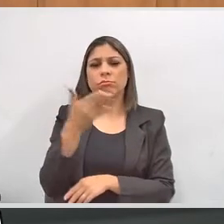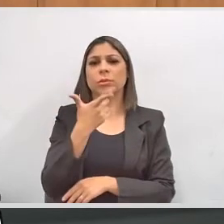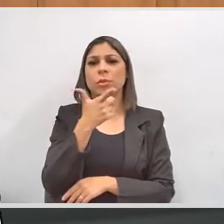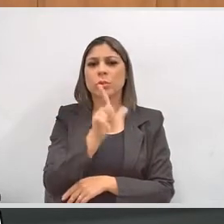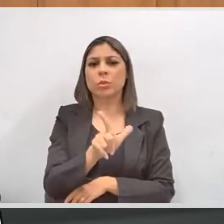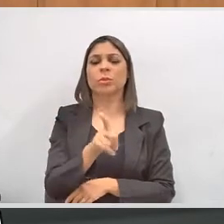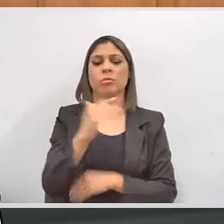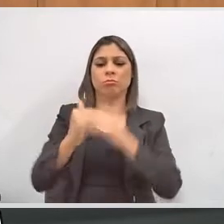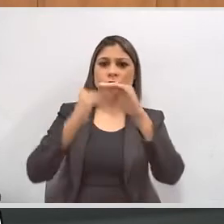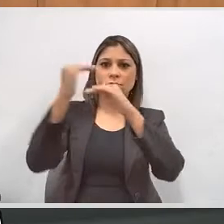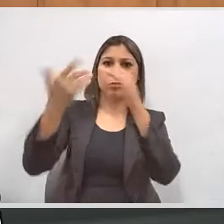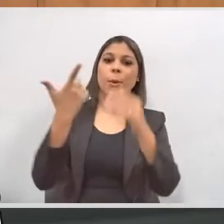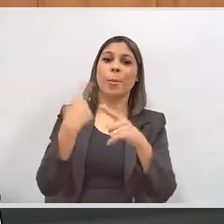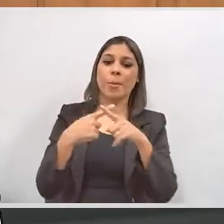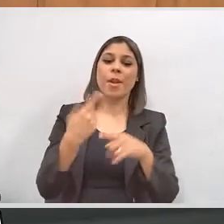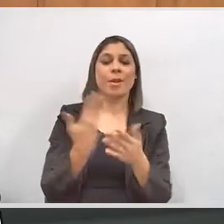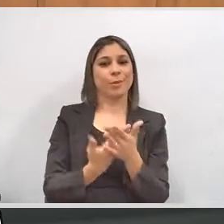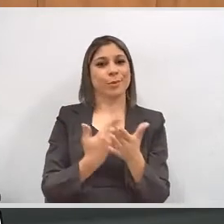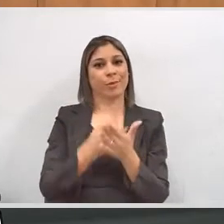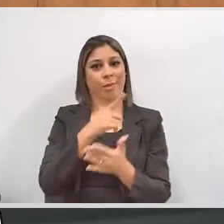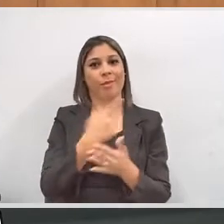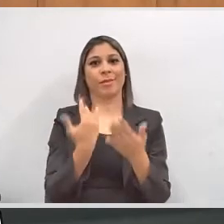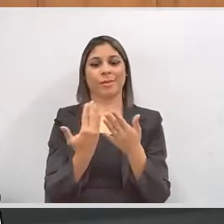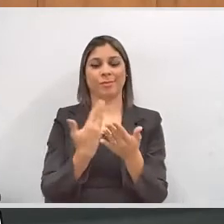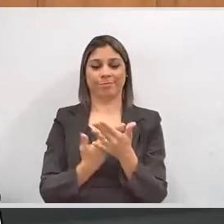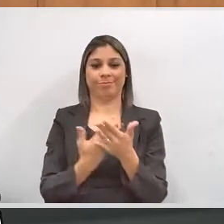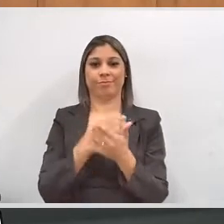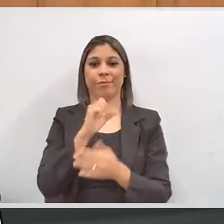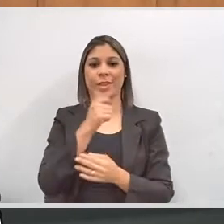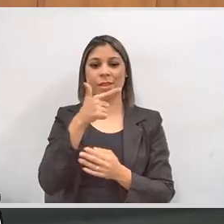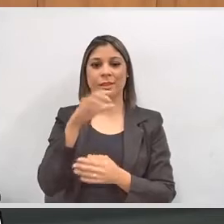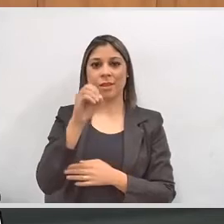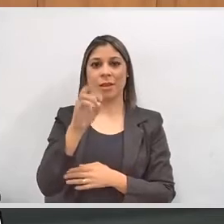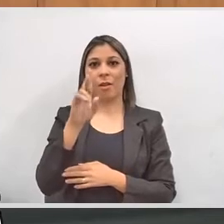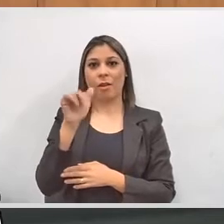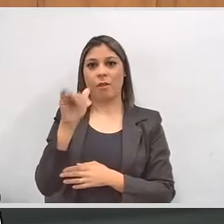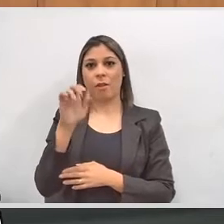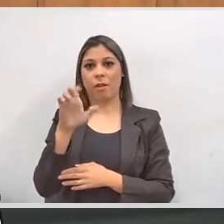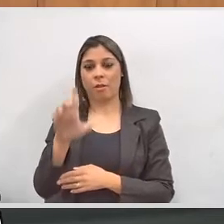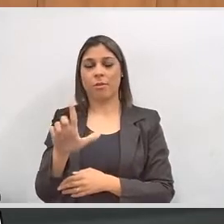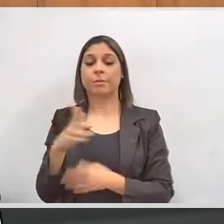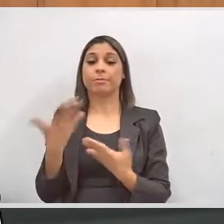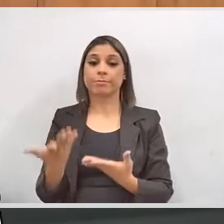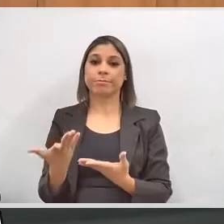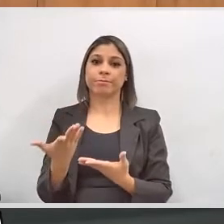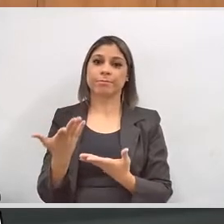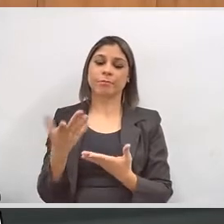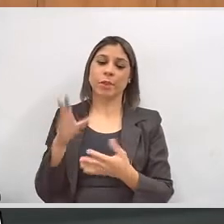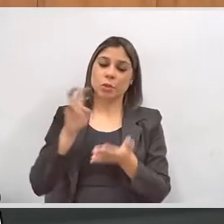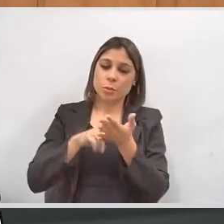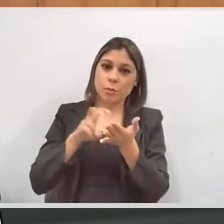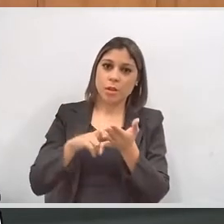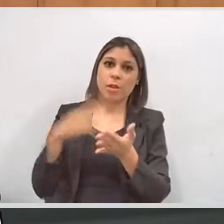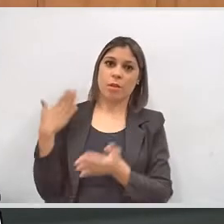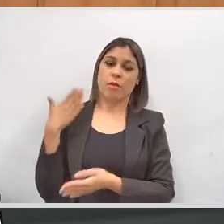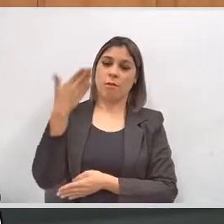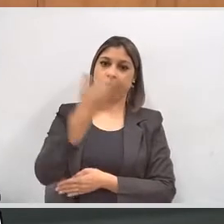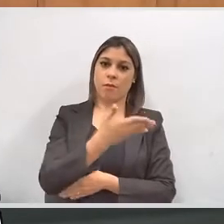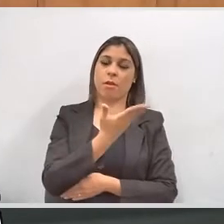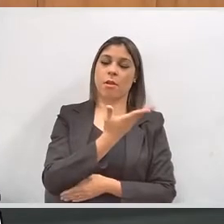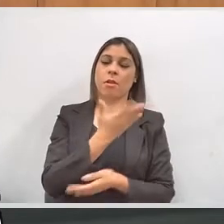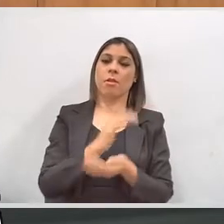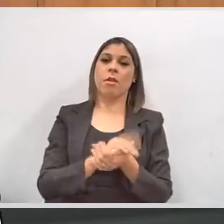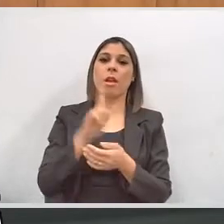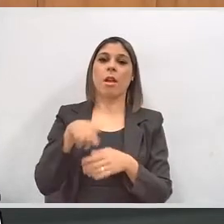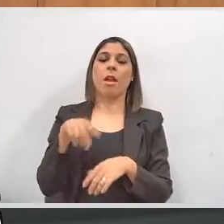que conseguiram um caminho bom na vida porque estudaram no São Rafael. E, amanhã, como homenagem, nós vamos fazer uma visita pela manhã